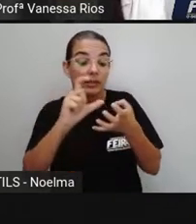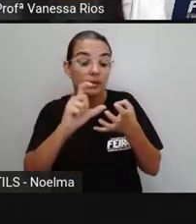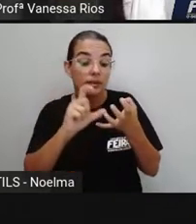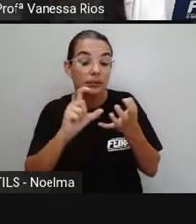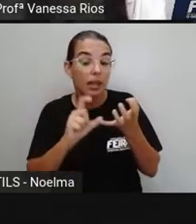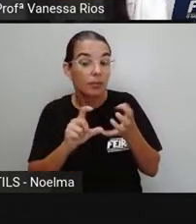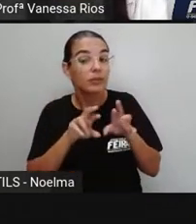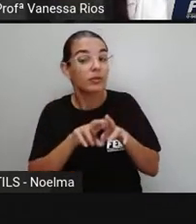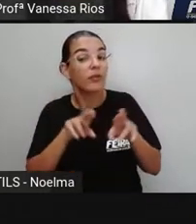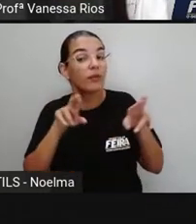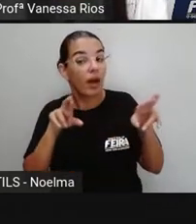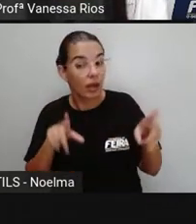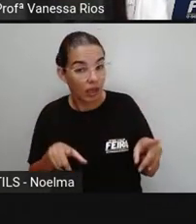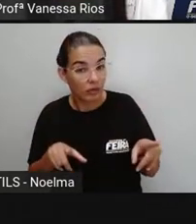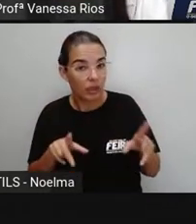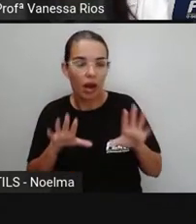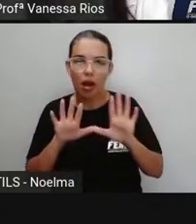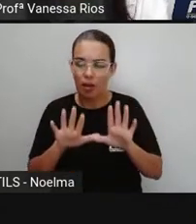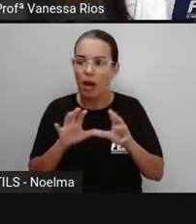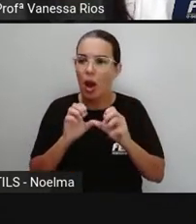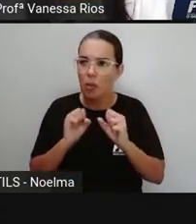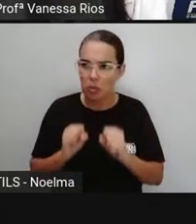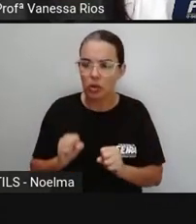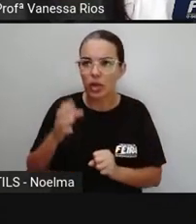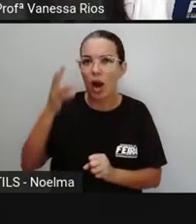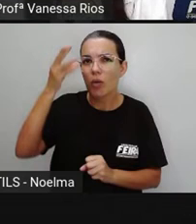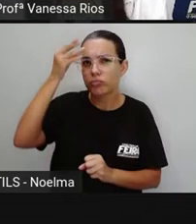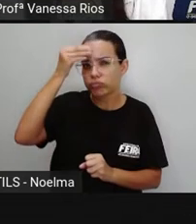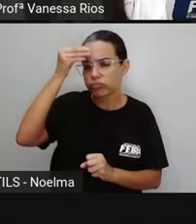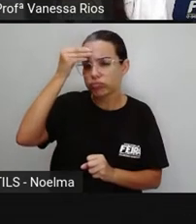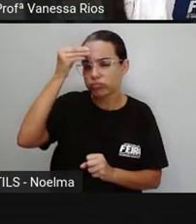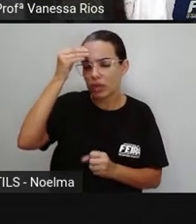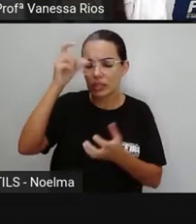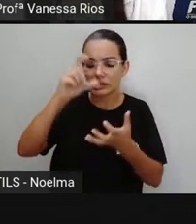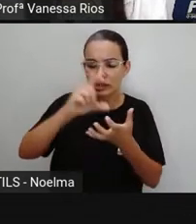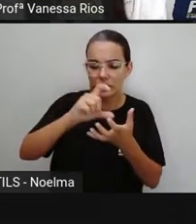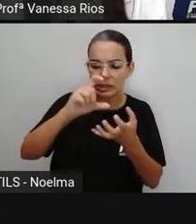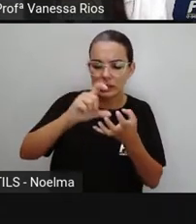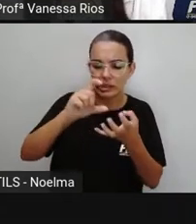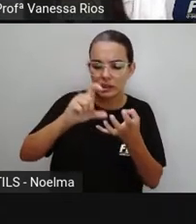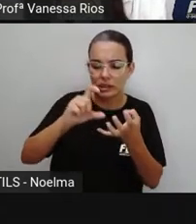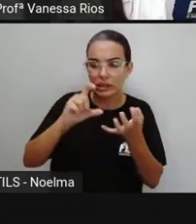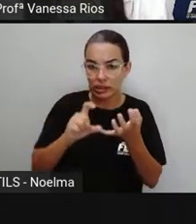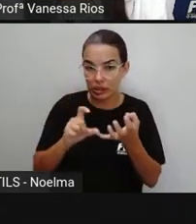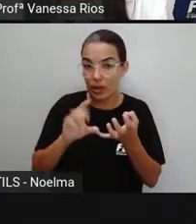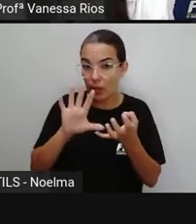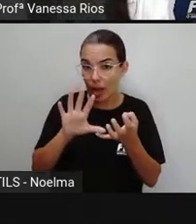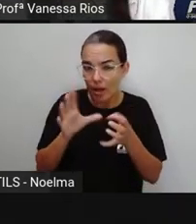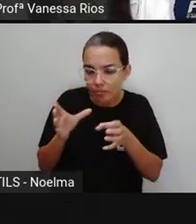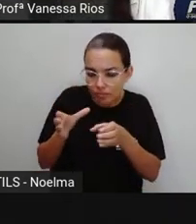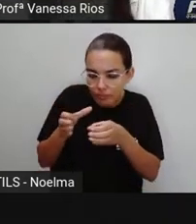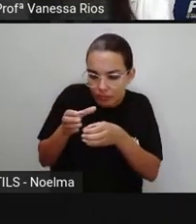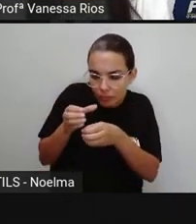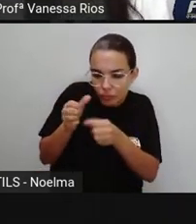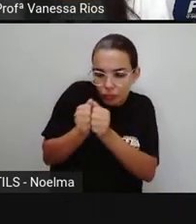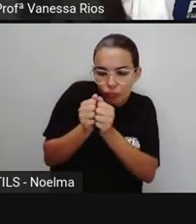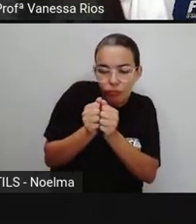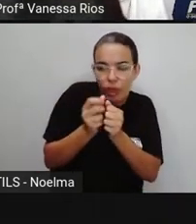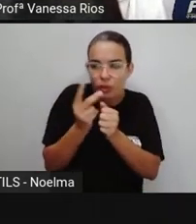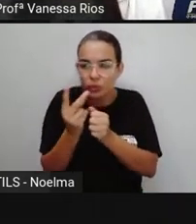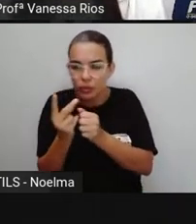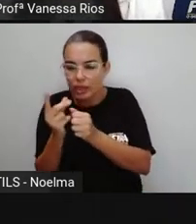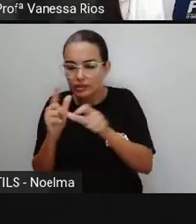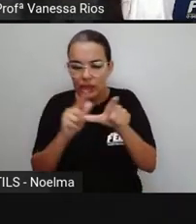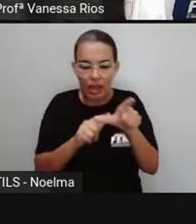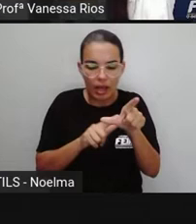A gente pode compreender, né, a sílaba como os pedaços, né, as junções de duas letras, às vezes